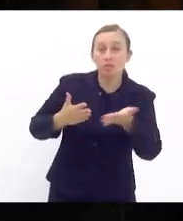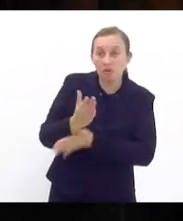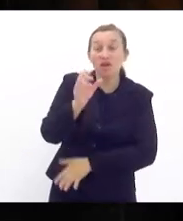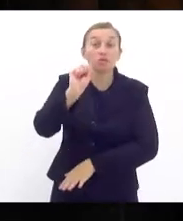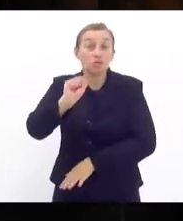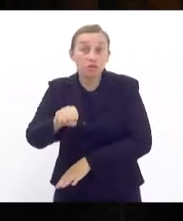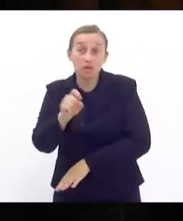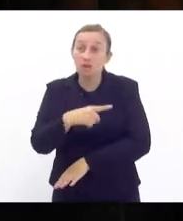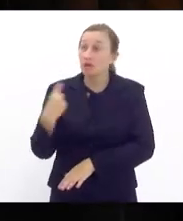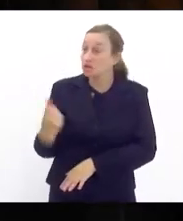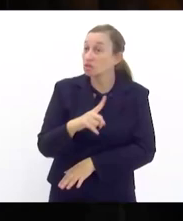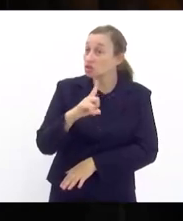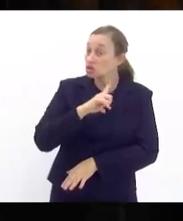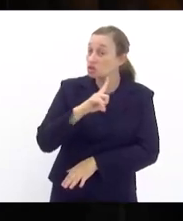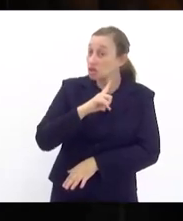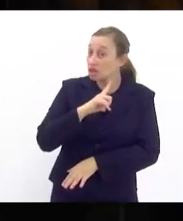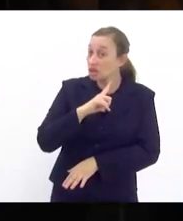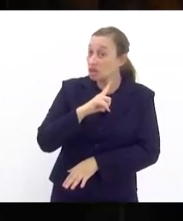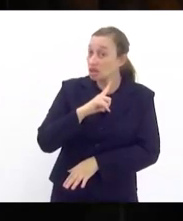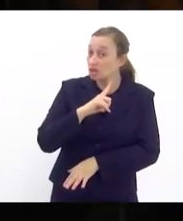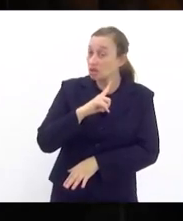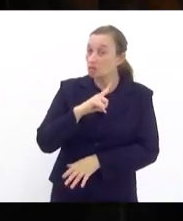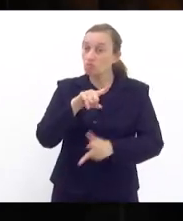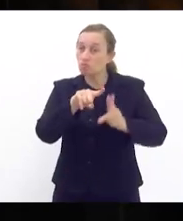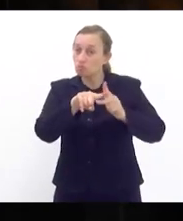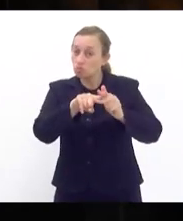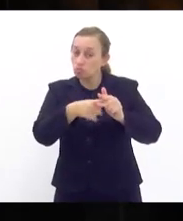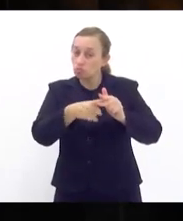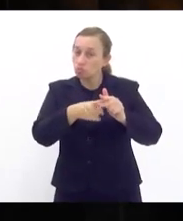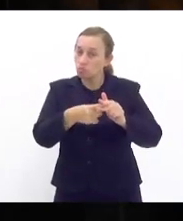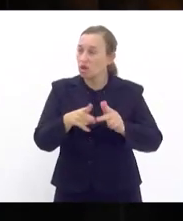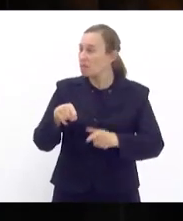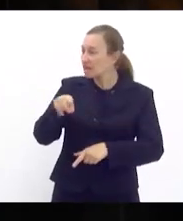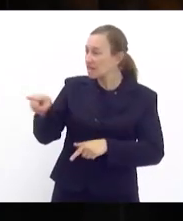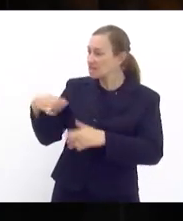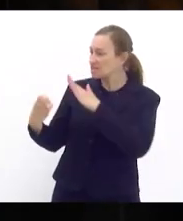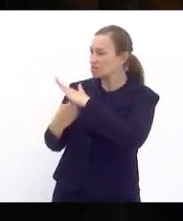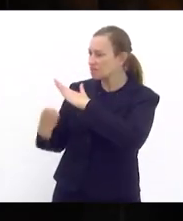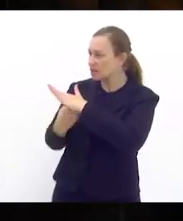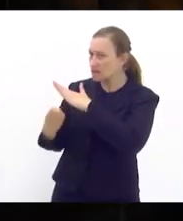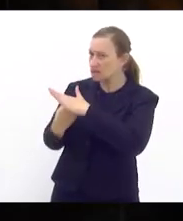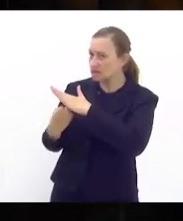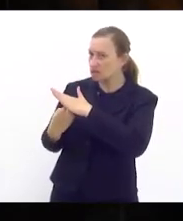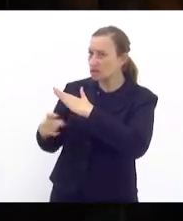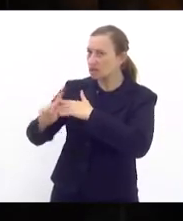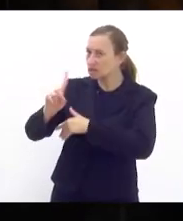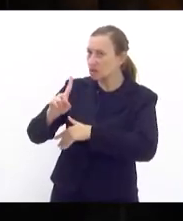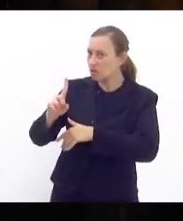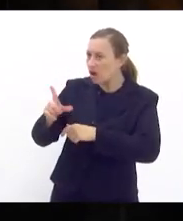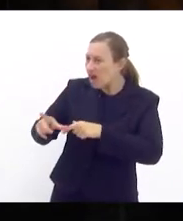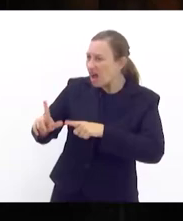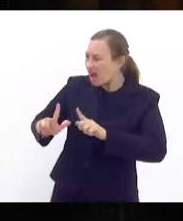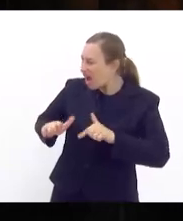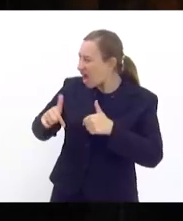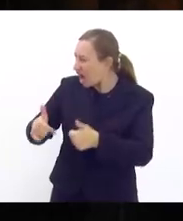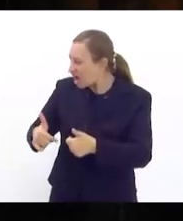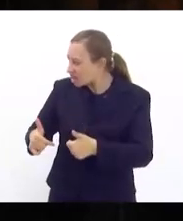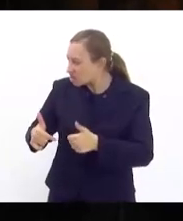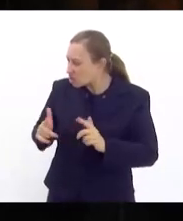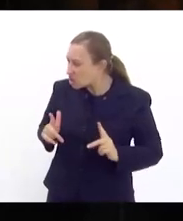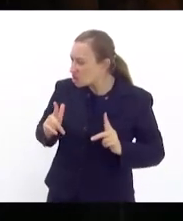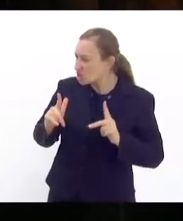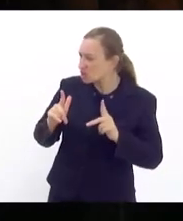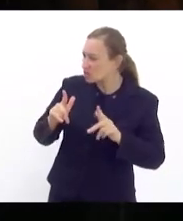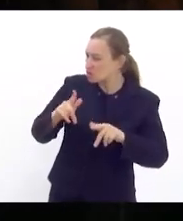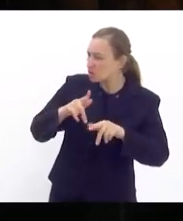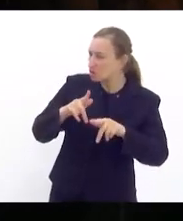para que a gente tenha o mínimo de regulação para que essas empresas não ajam no Brasil como elas não agem em outros